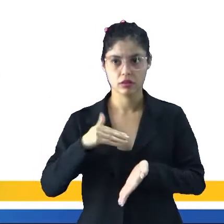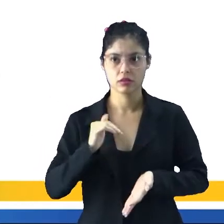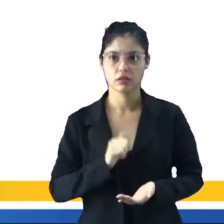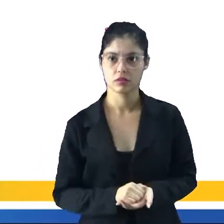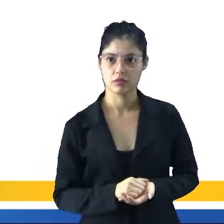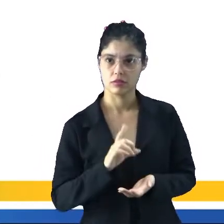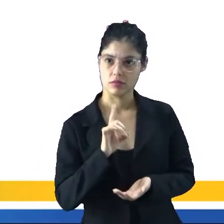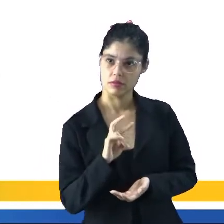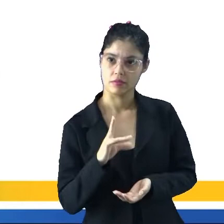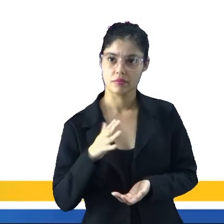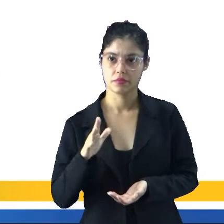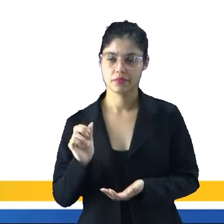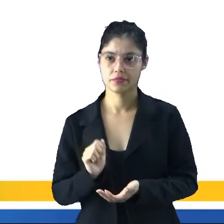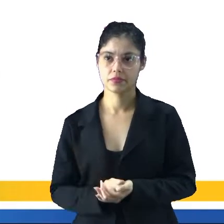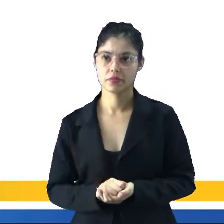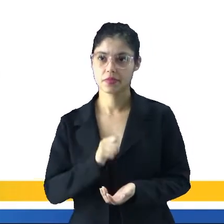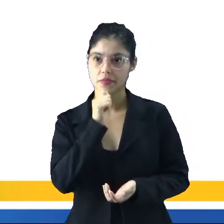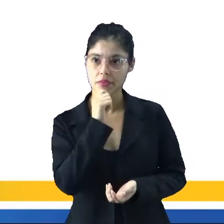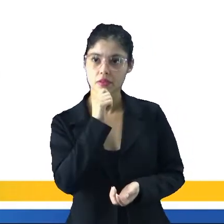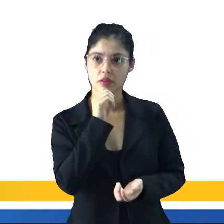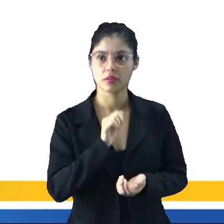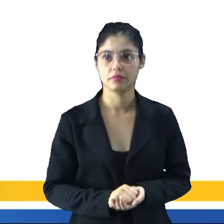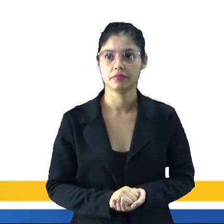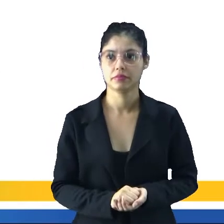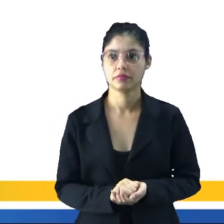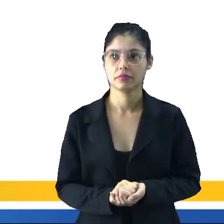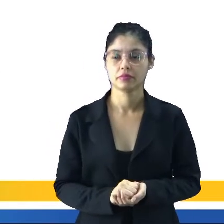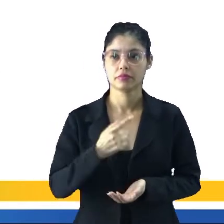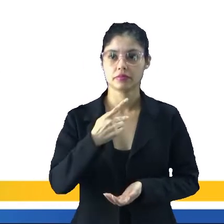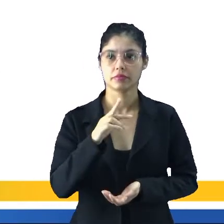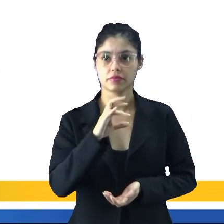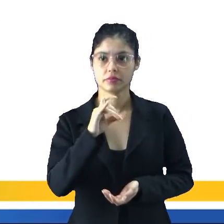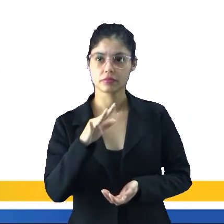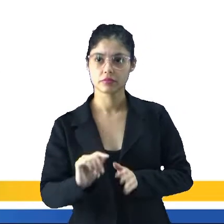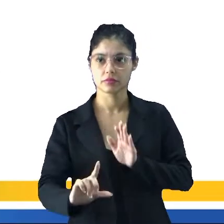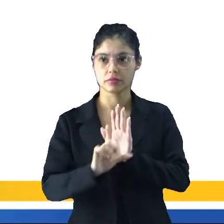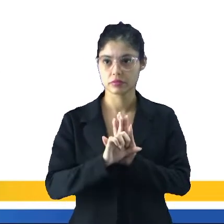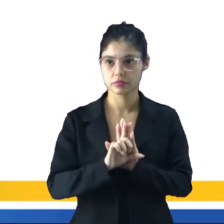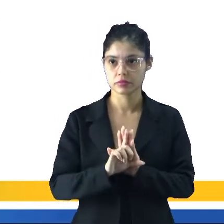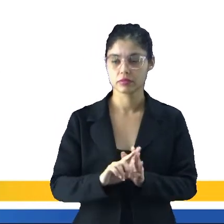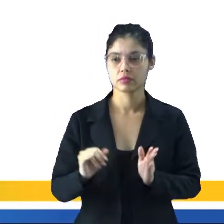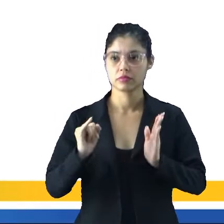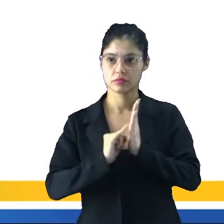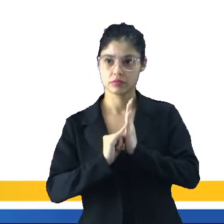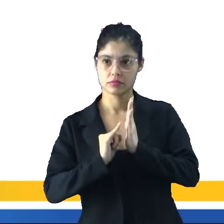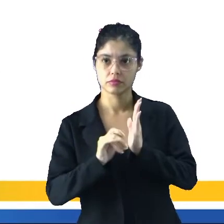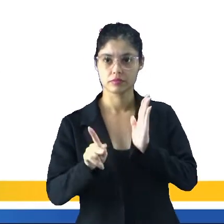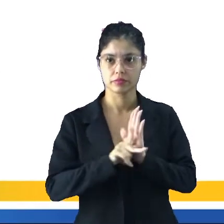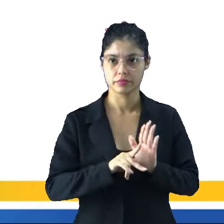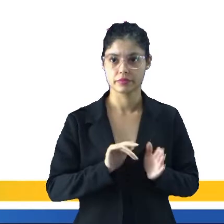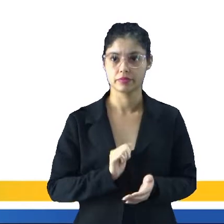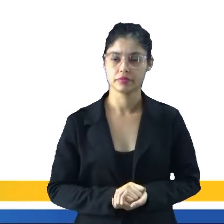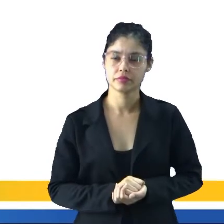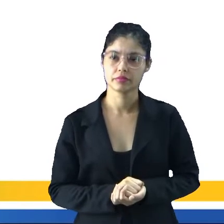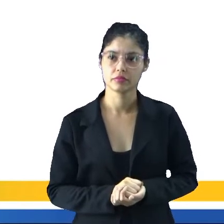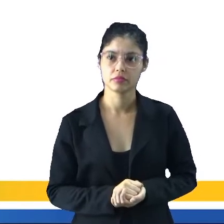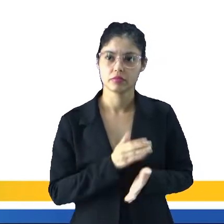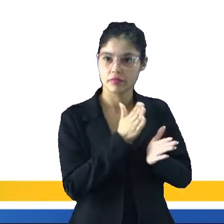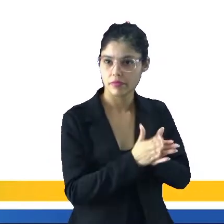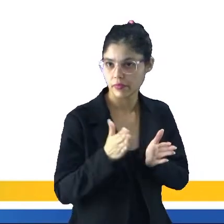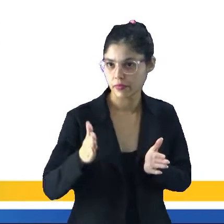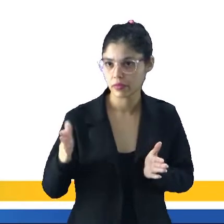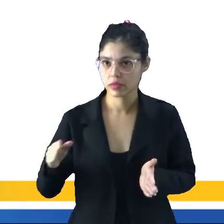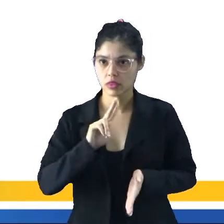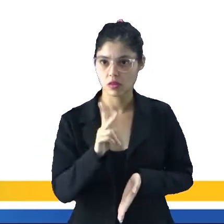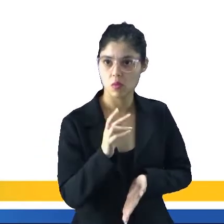administrativo de demarcação, né, conforme os preceitos legais instituídos. Passa